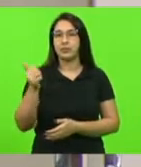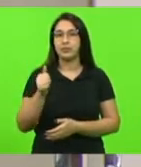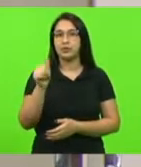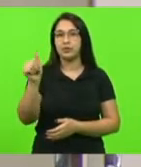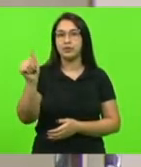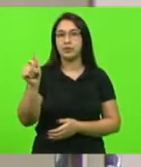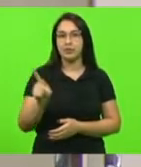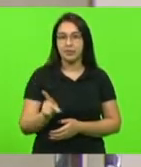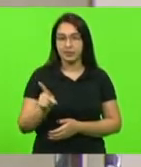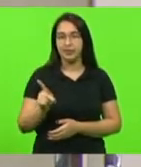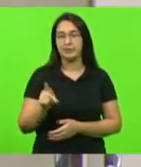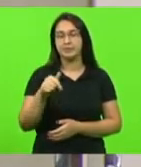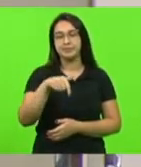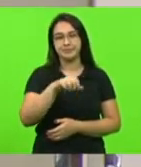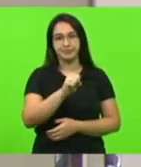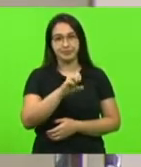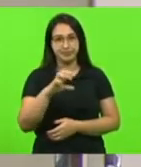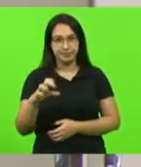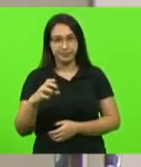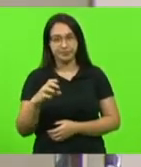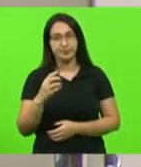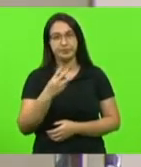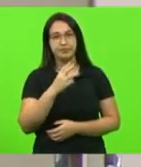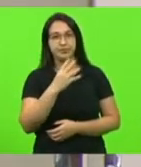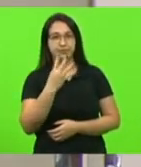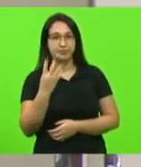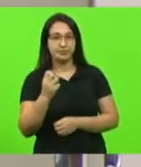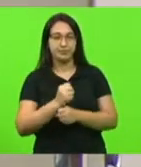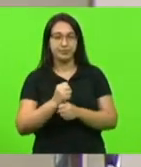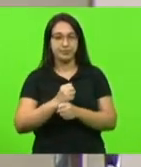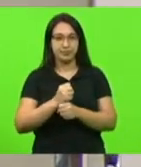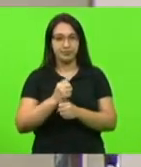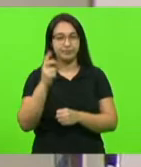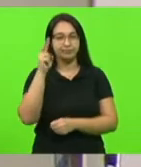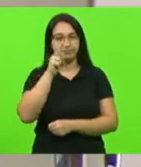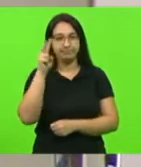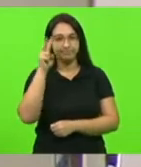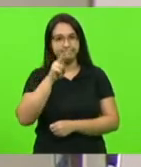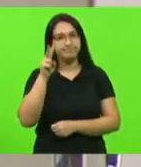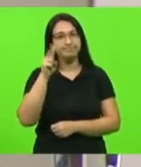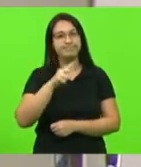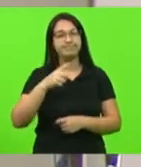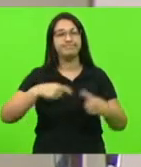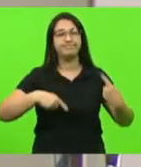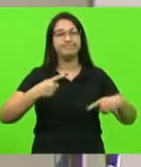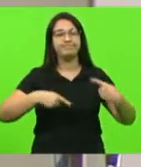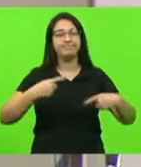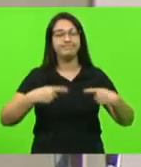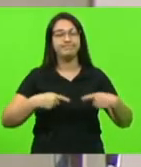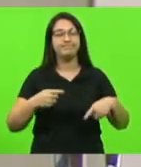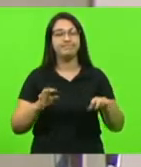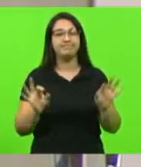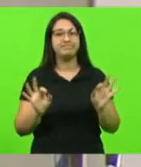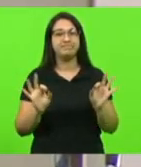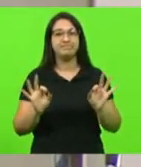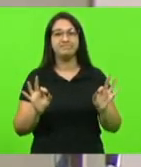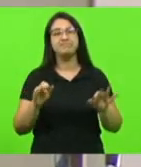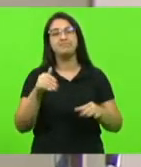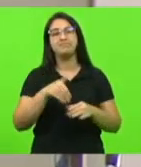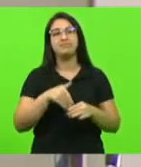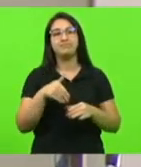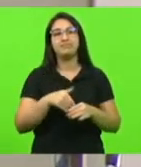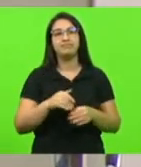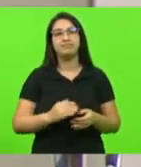Catarina pelos seus 34 anos de história em discussão não havendo quem queira discutir em votação deputados que aprovam permaneçam como se